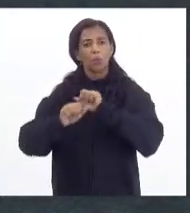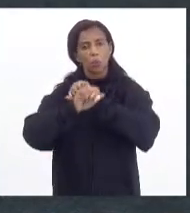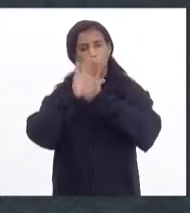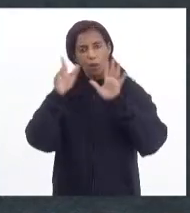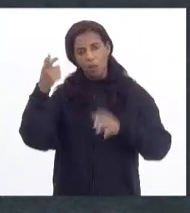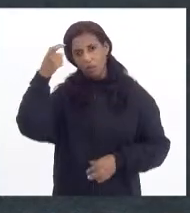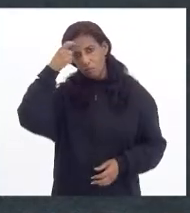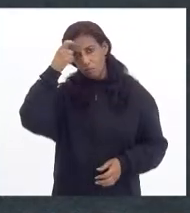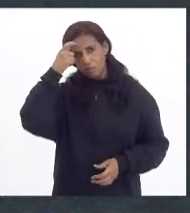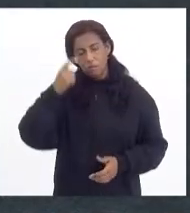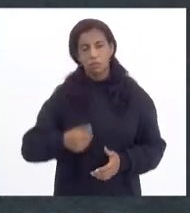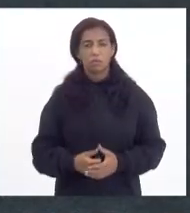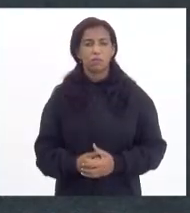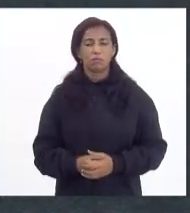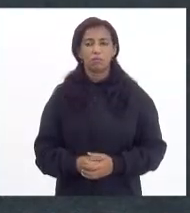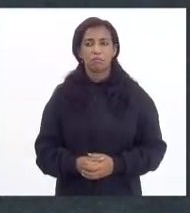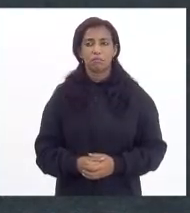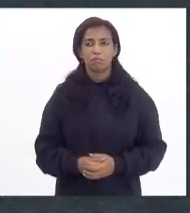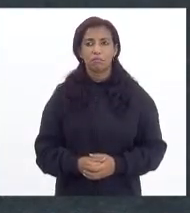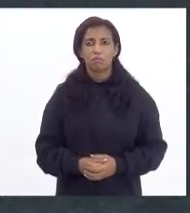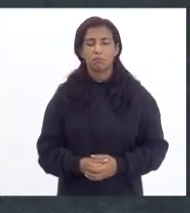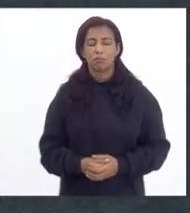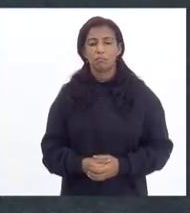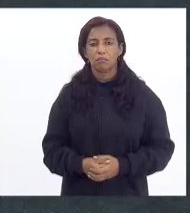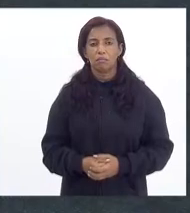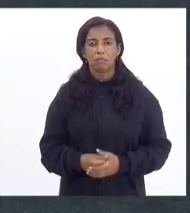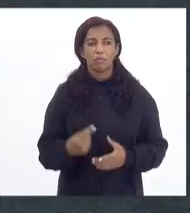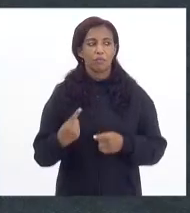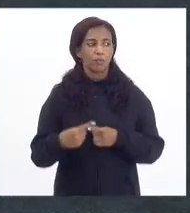consciente. Porque, senhora deputada,